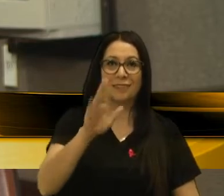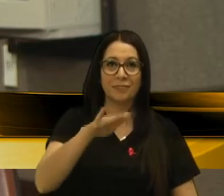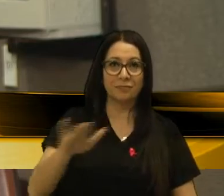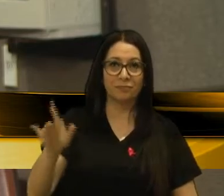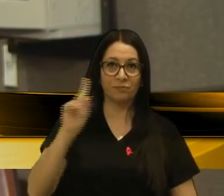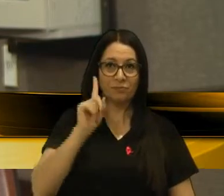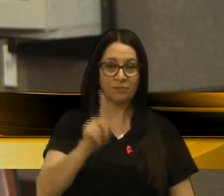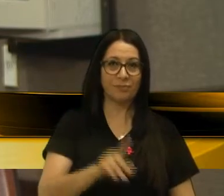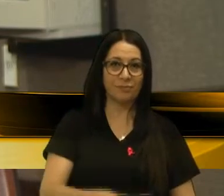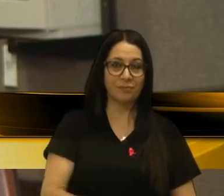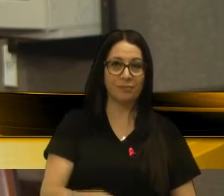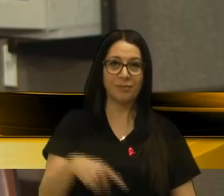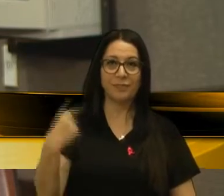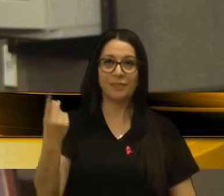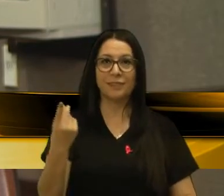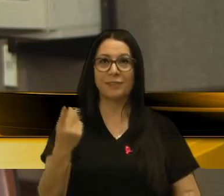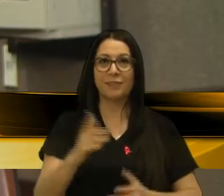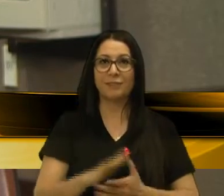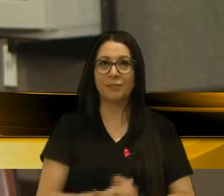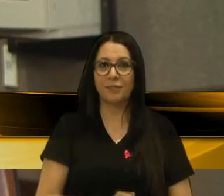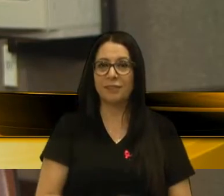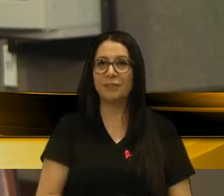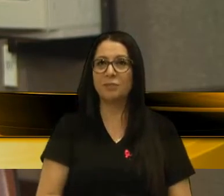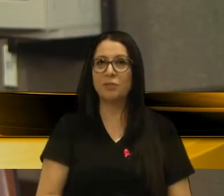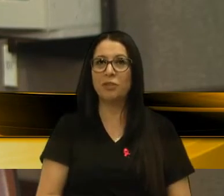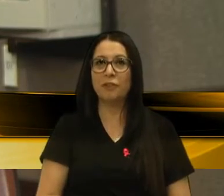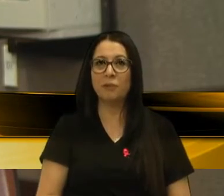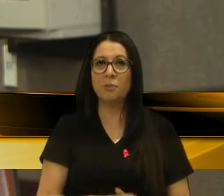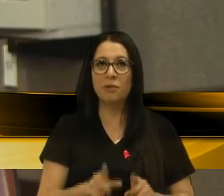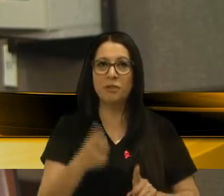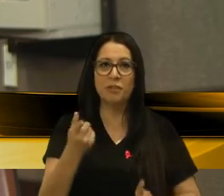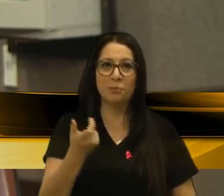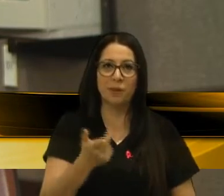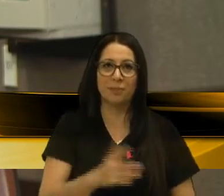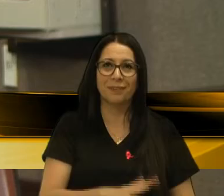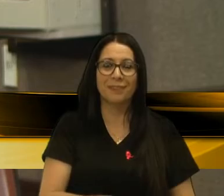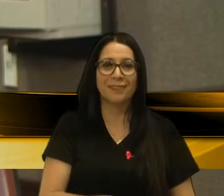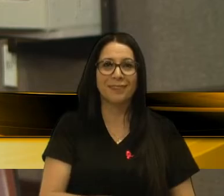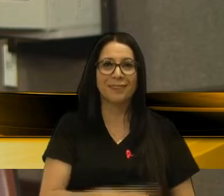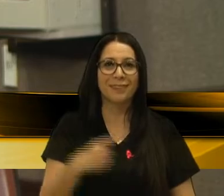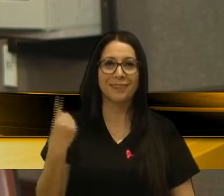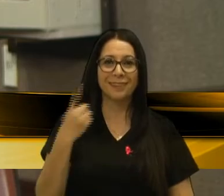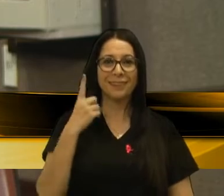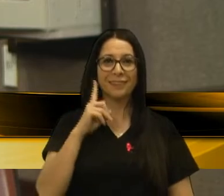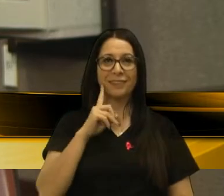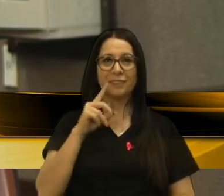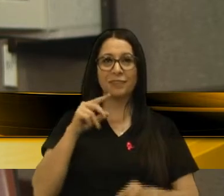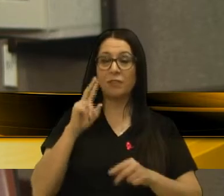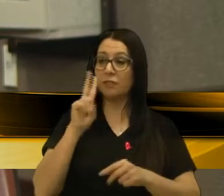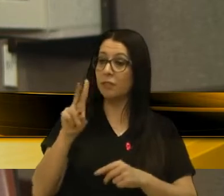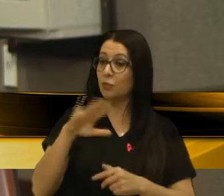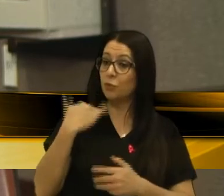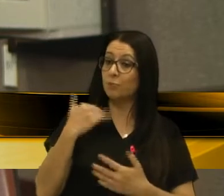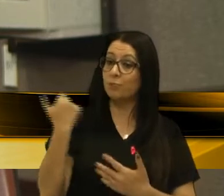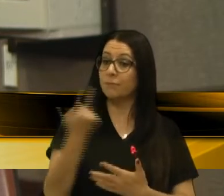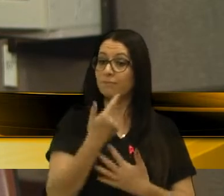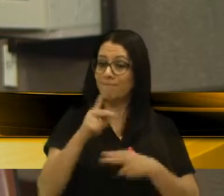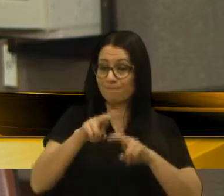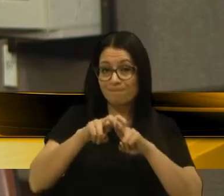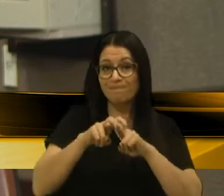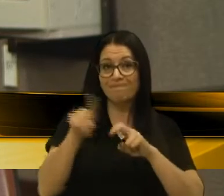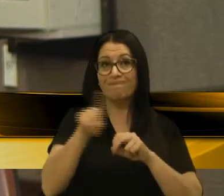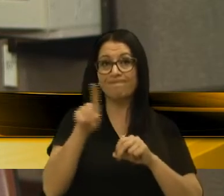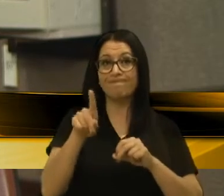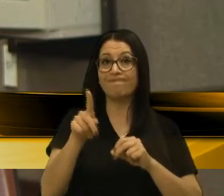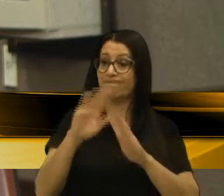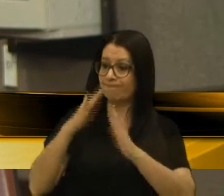Depois é aliciado para o tráfico, ele é aliciado para assaltar banco. E aí estão os resultados das nossas mortes. Por isso que nós temos que